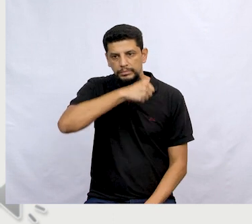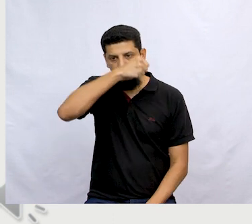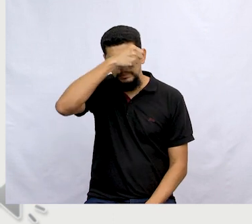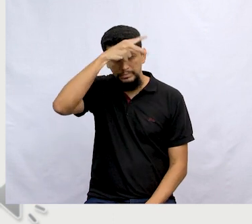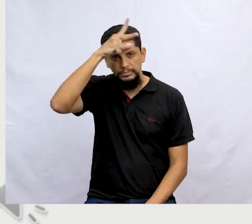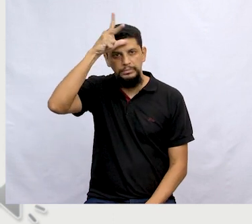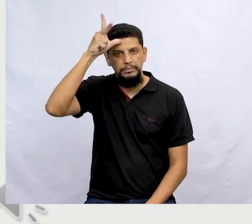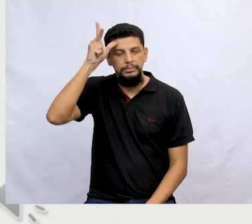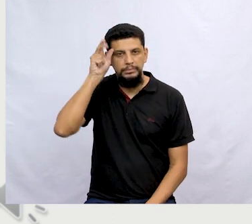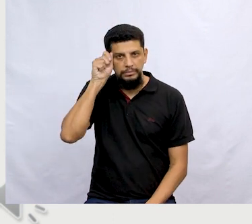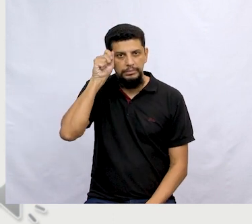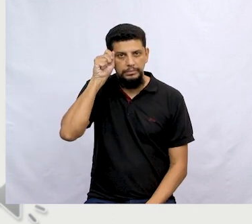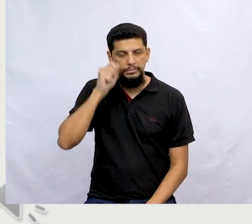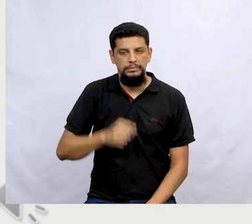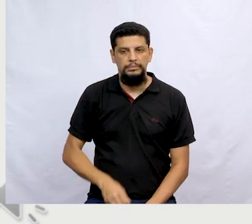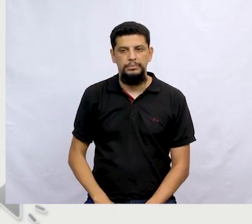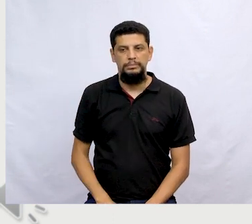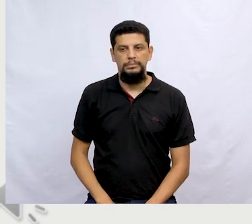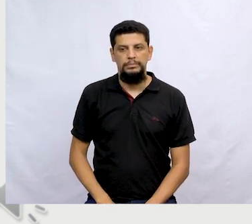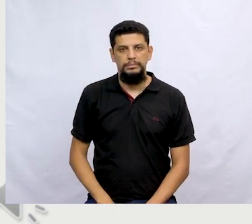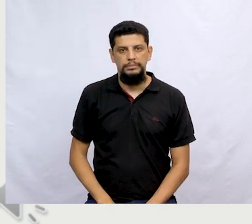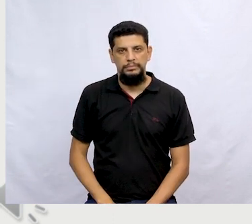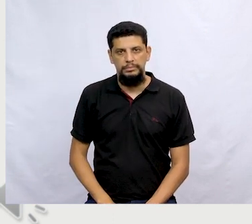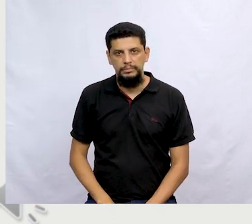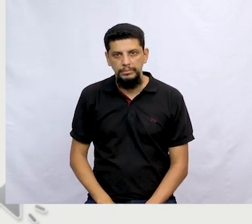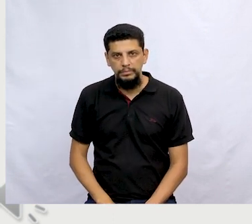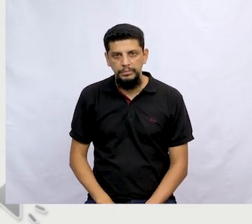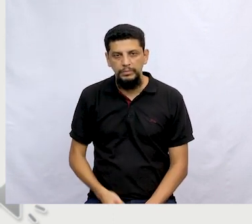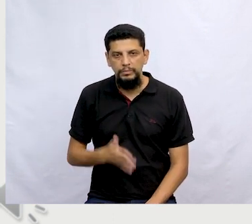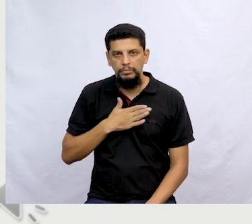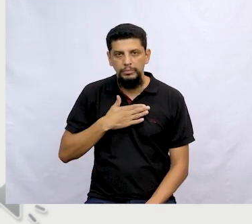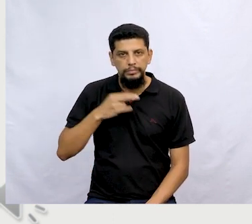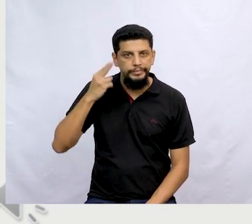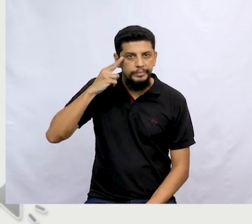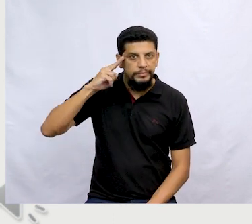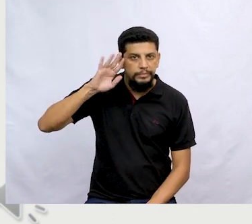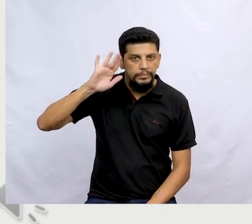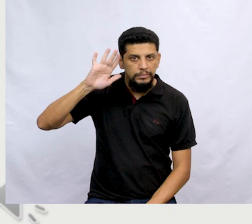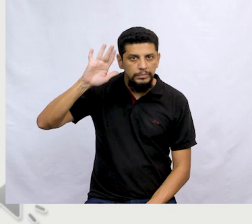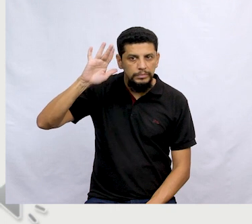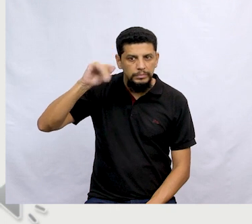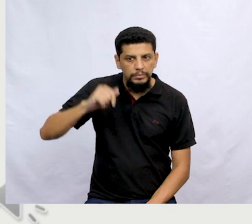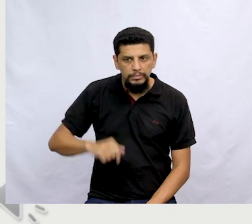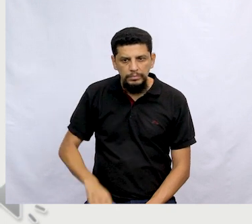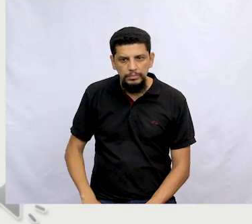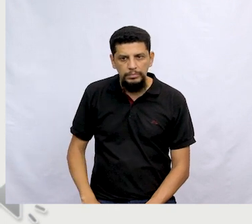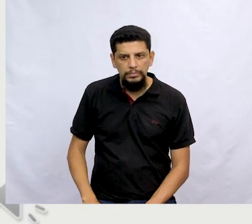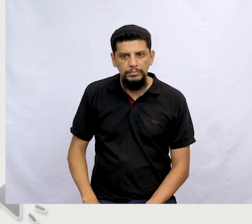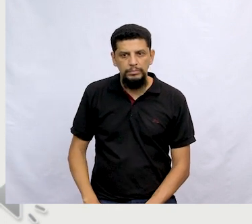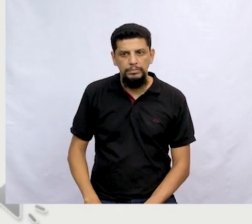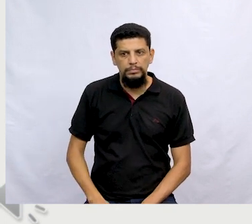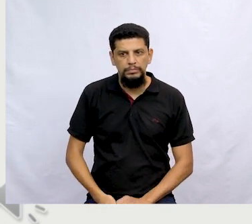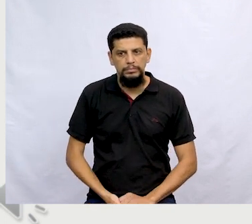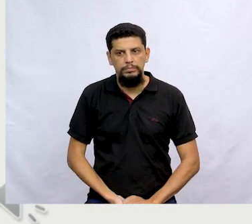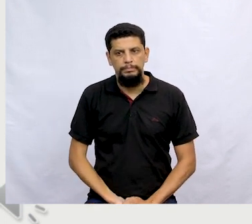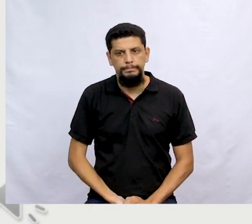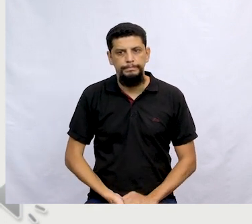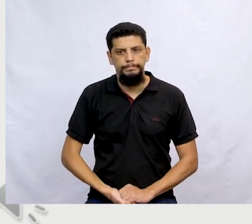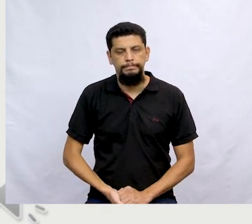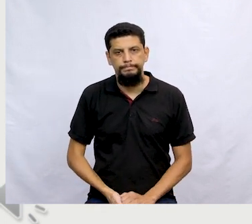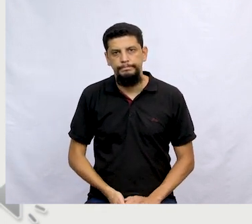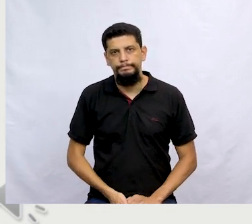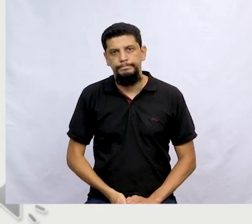Lacerda Braga Sobrinho. E o meu sonho é ser escondidora, conhecer muitos lugares.